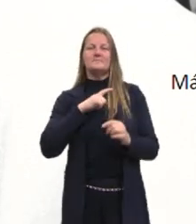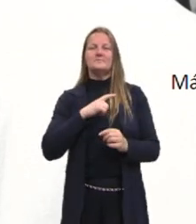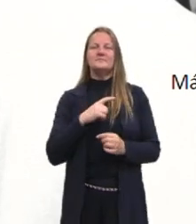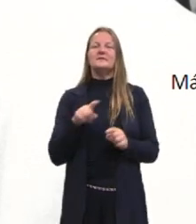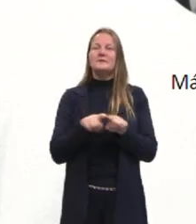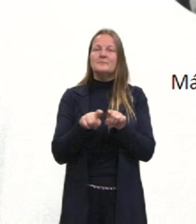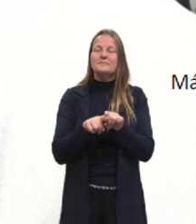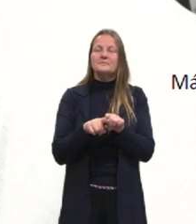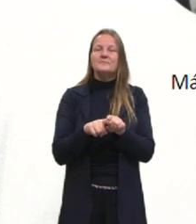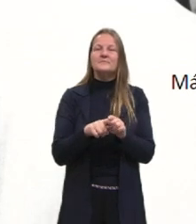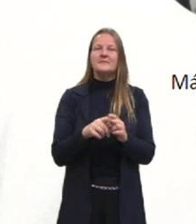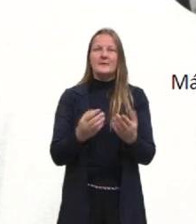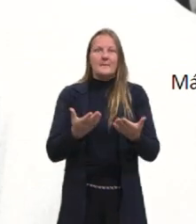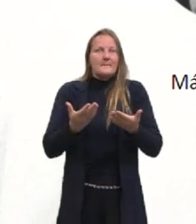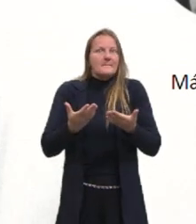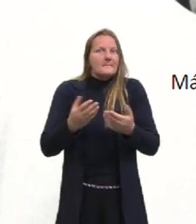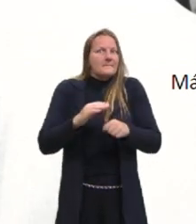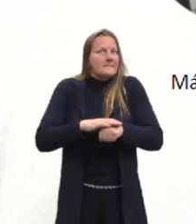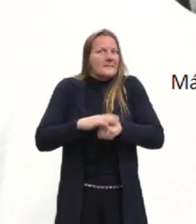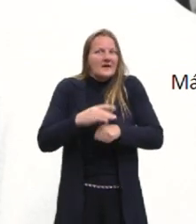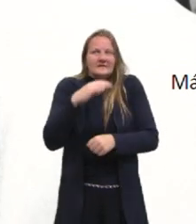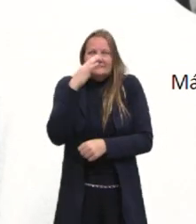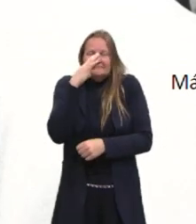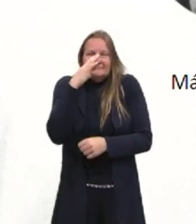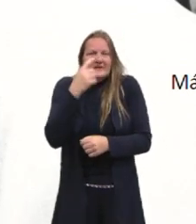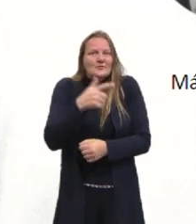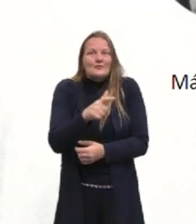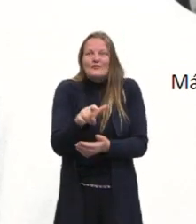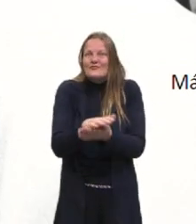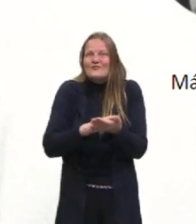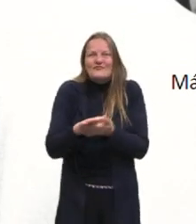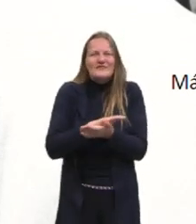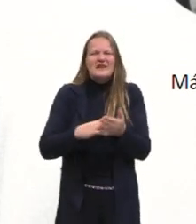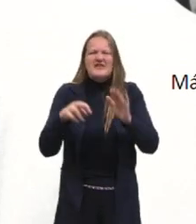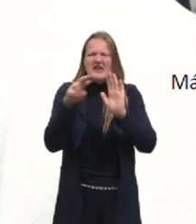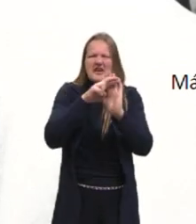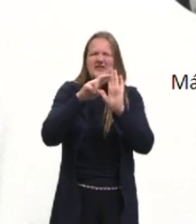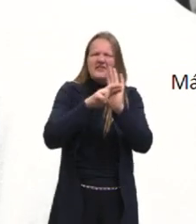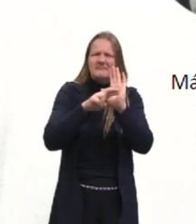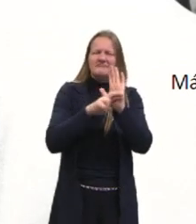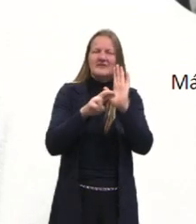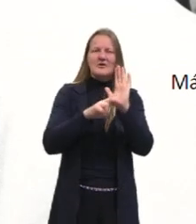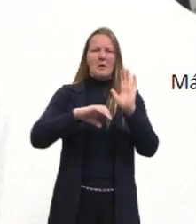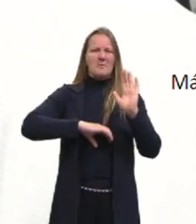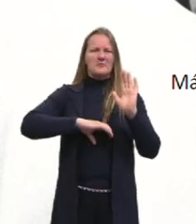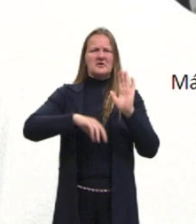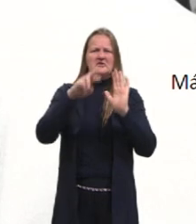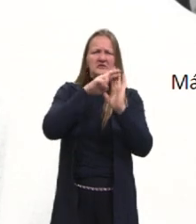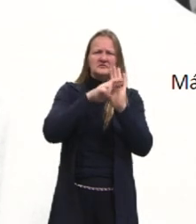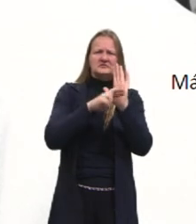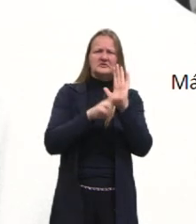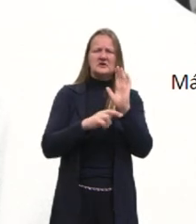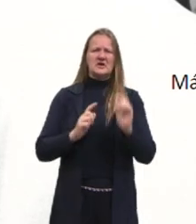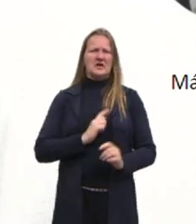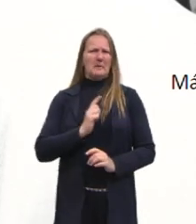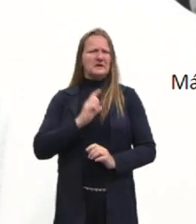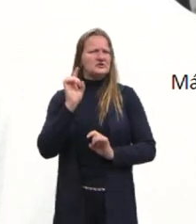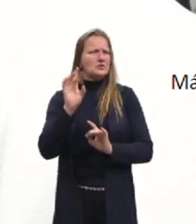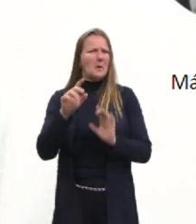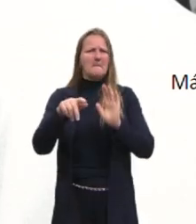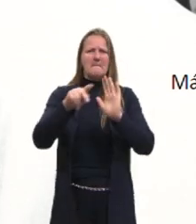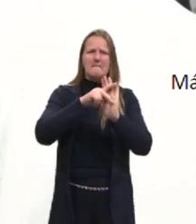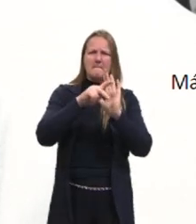linguagem que nos diz assim, que não existem mais aquelas regras de língua portuguesa, aquela gramática.